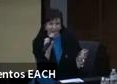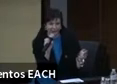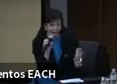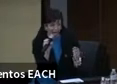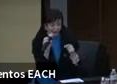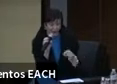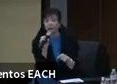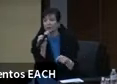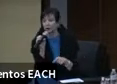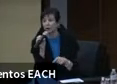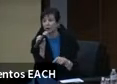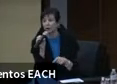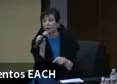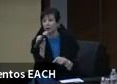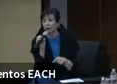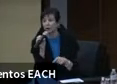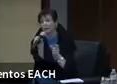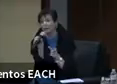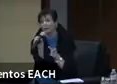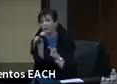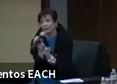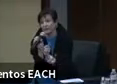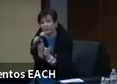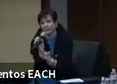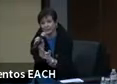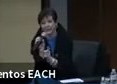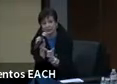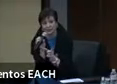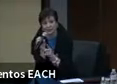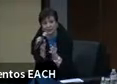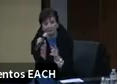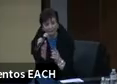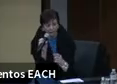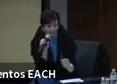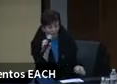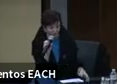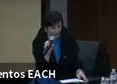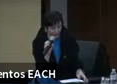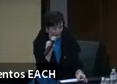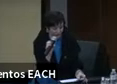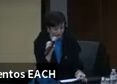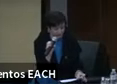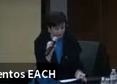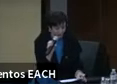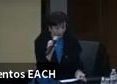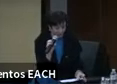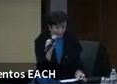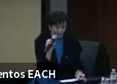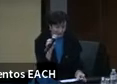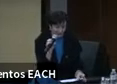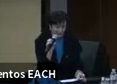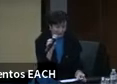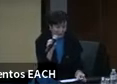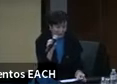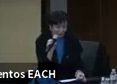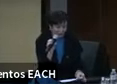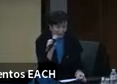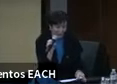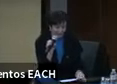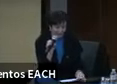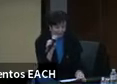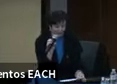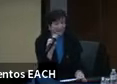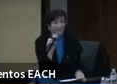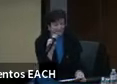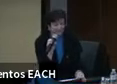estabelecido e o TikTok se estabelece em 2016 e 2017, vocês sabem melhor disso do que eu, o lazer digital vem com